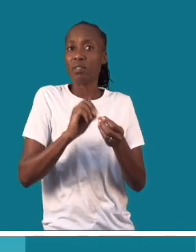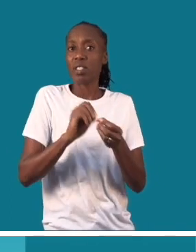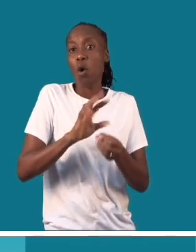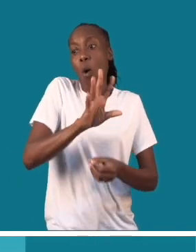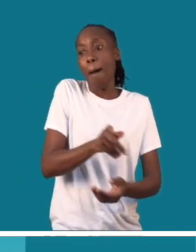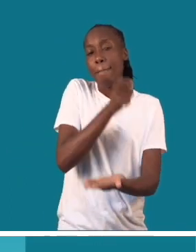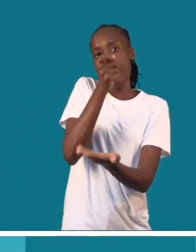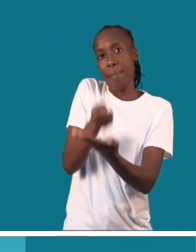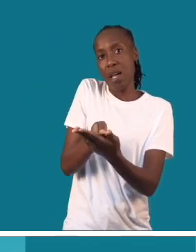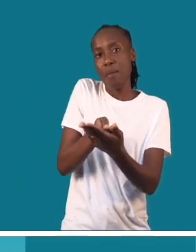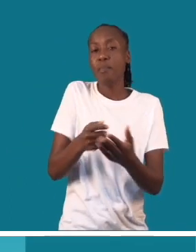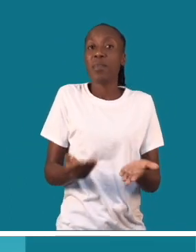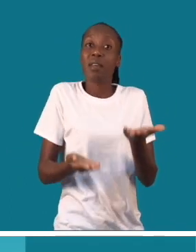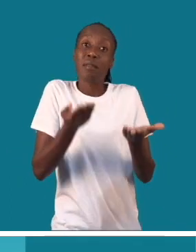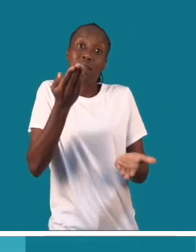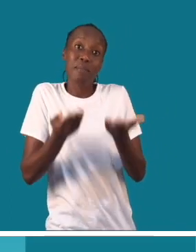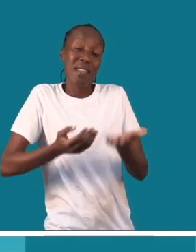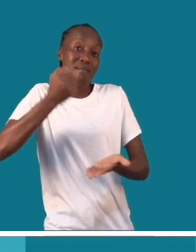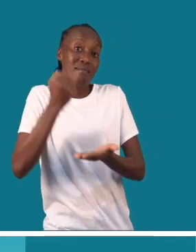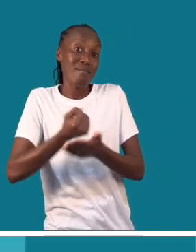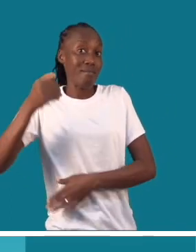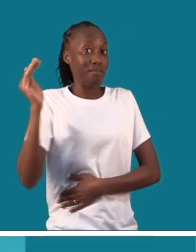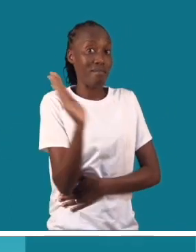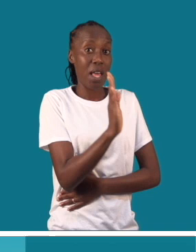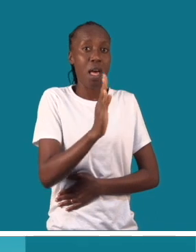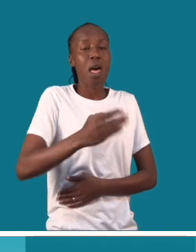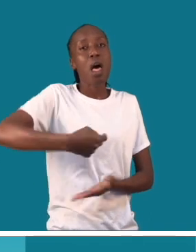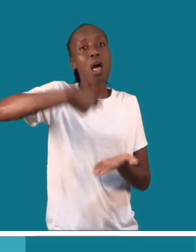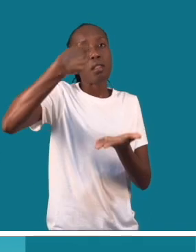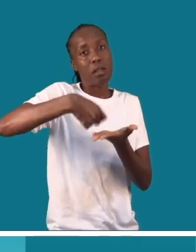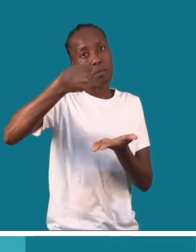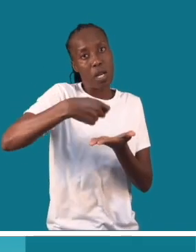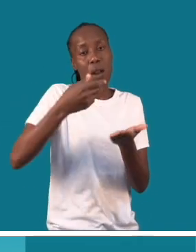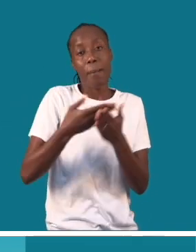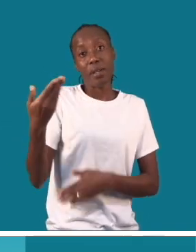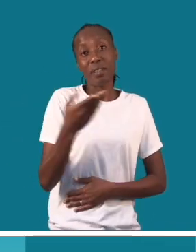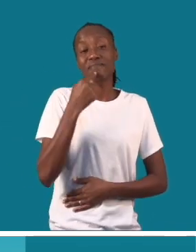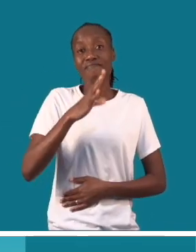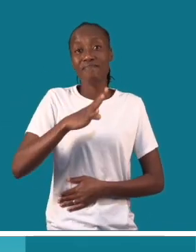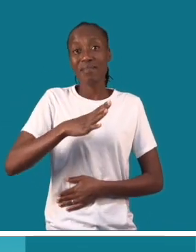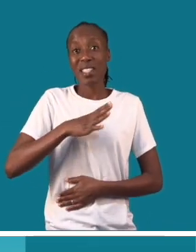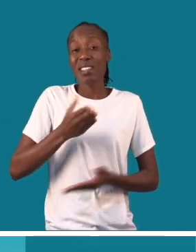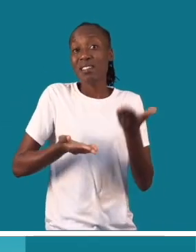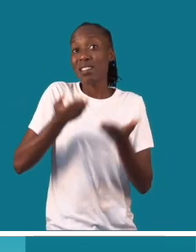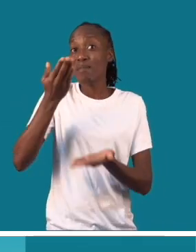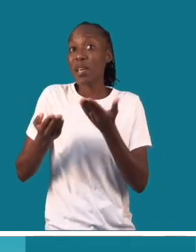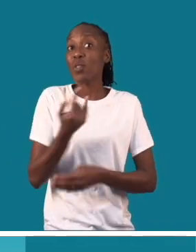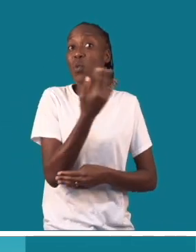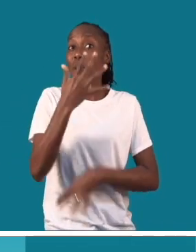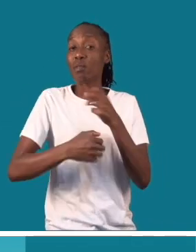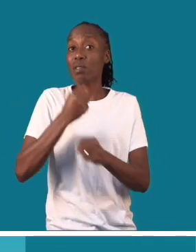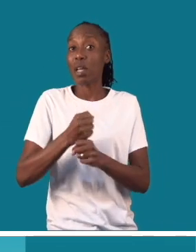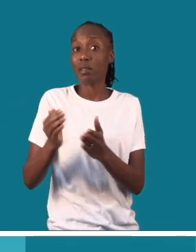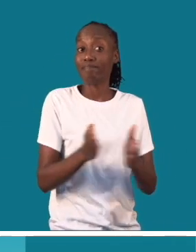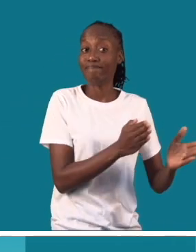em dinheiro, essa decisão também cabe ao tribunal, porque isso faz parte da sentença condenatória. Os